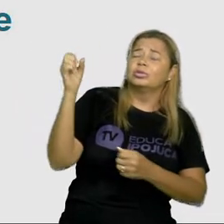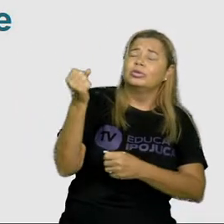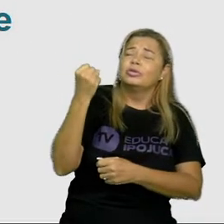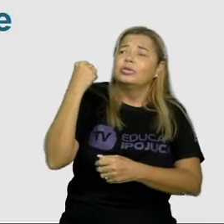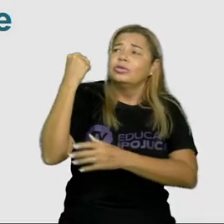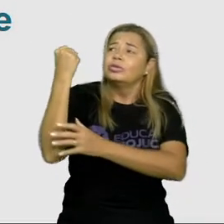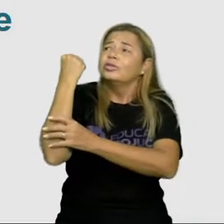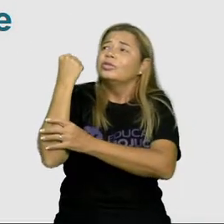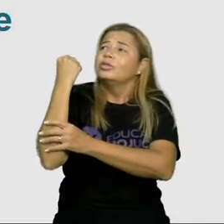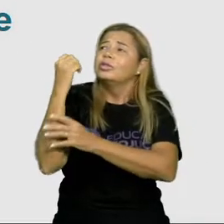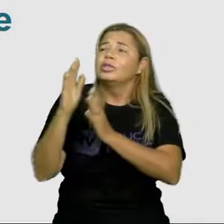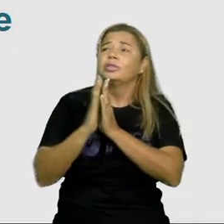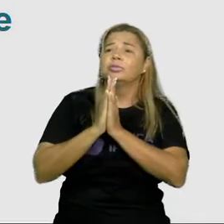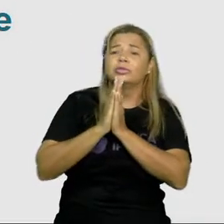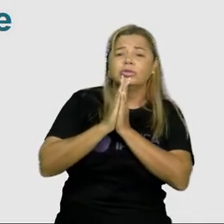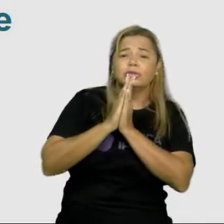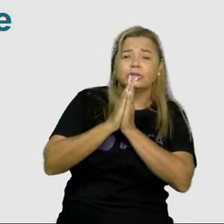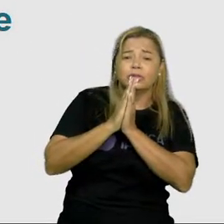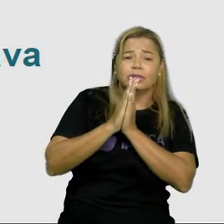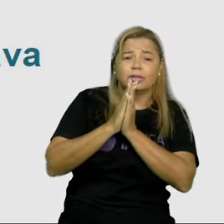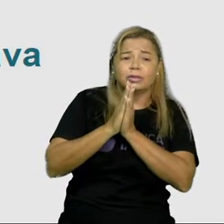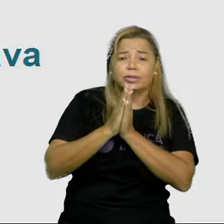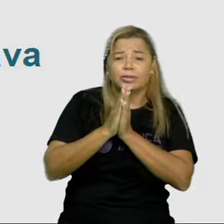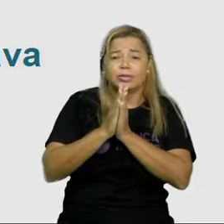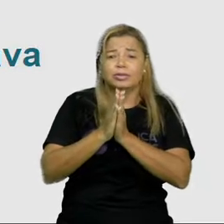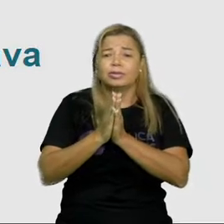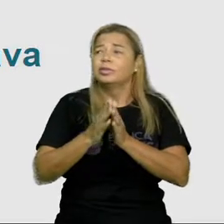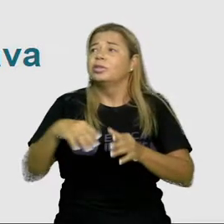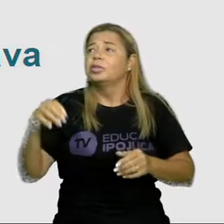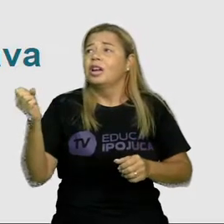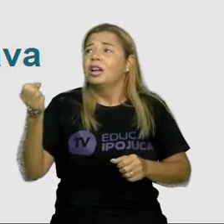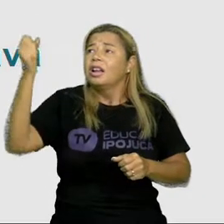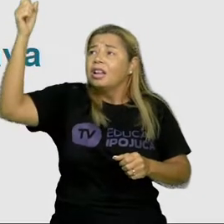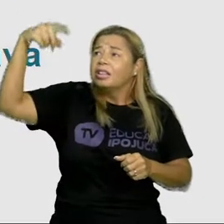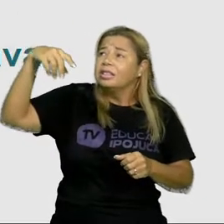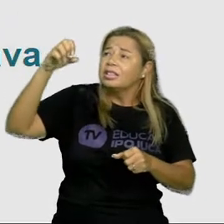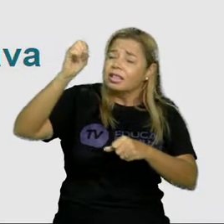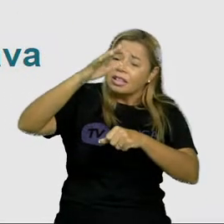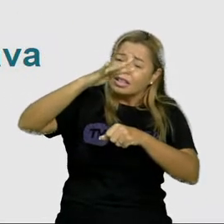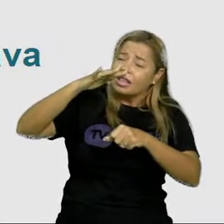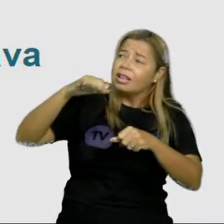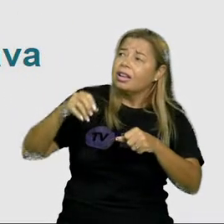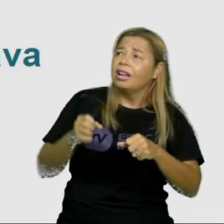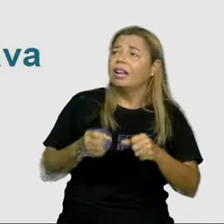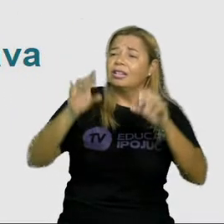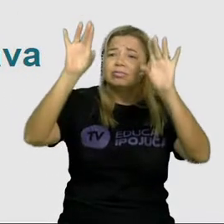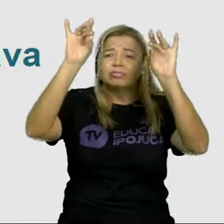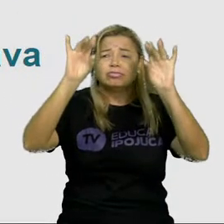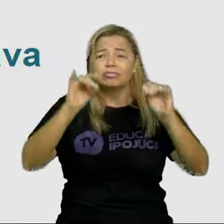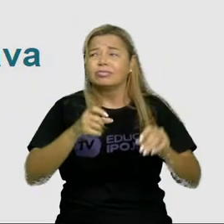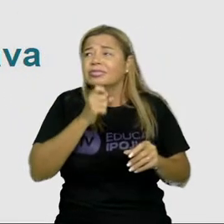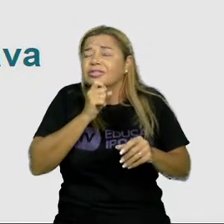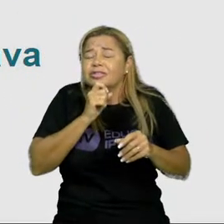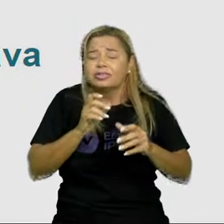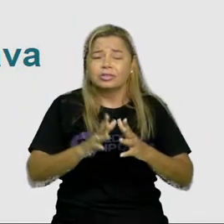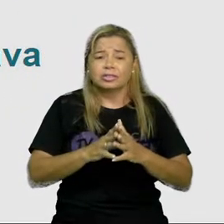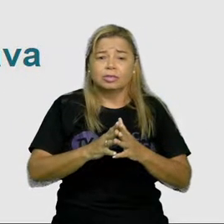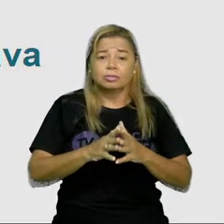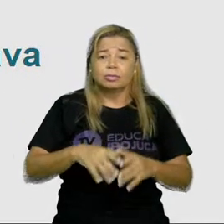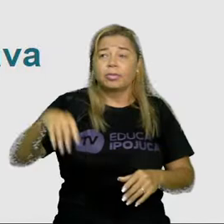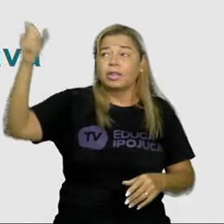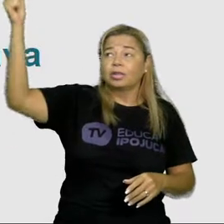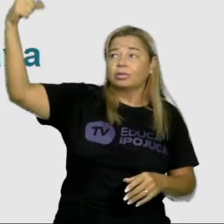neve e desprende o meu pezinho e o sol indiferente nas alturas falou,